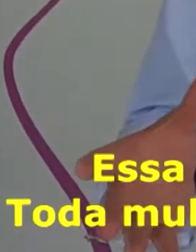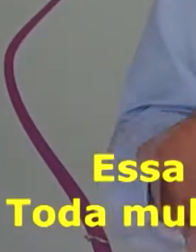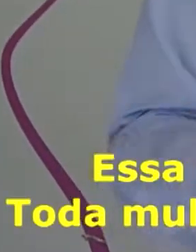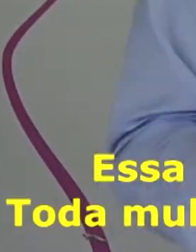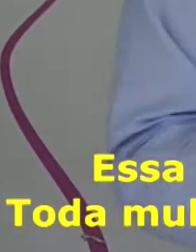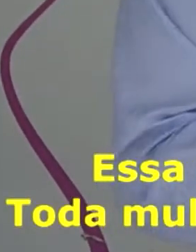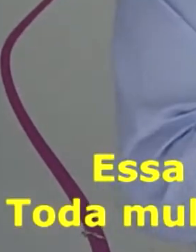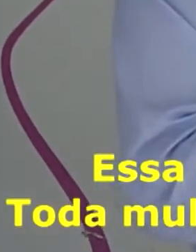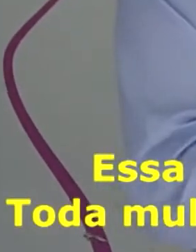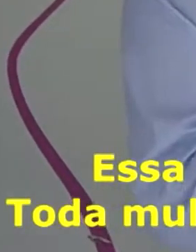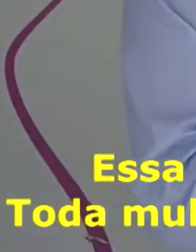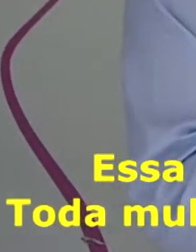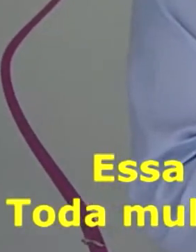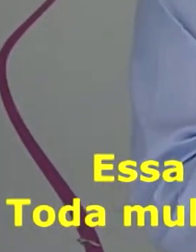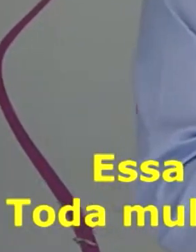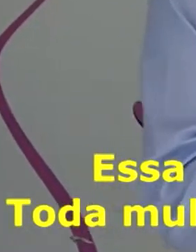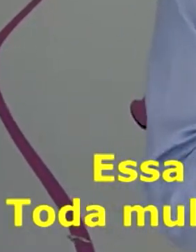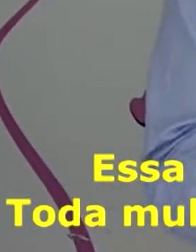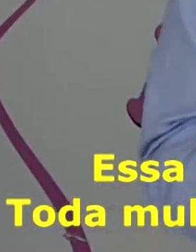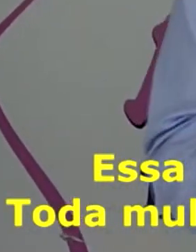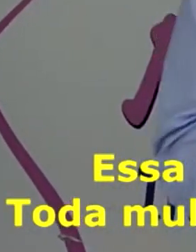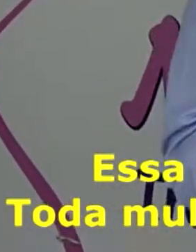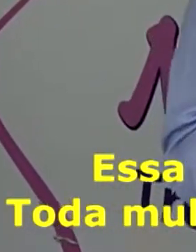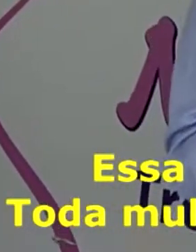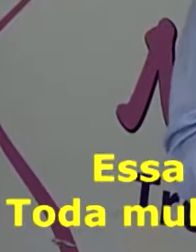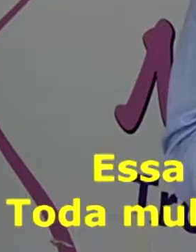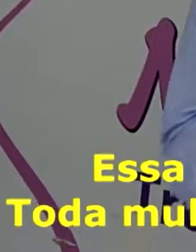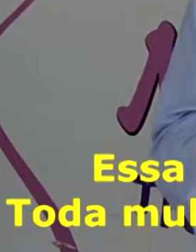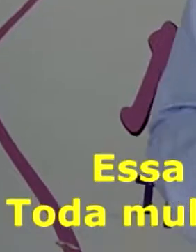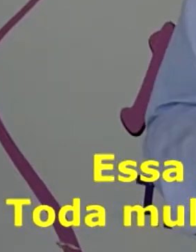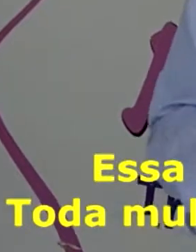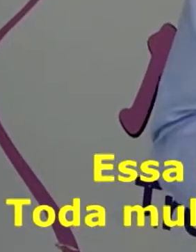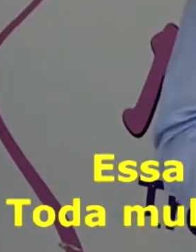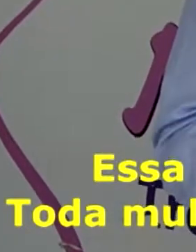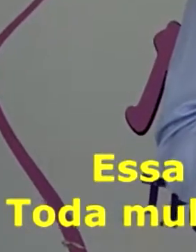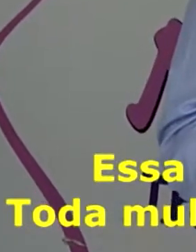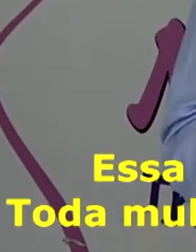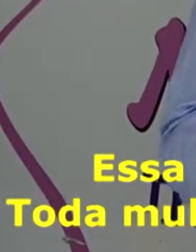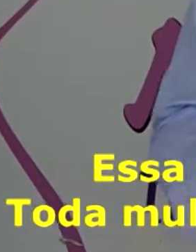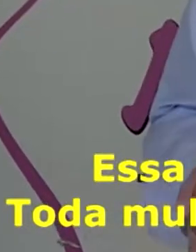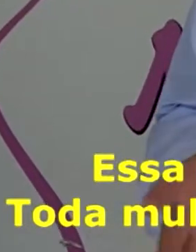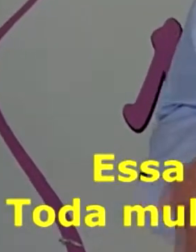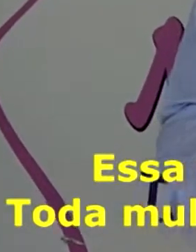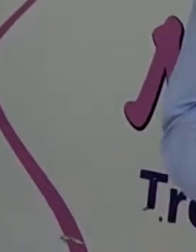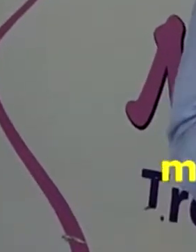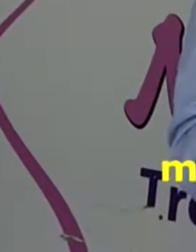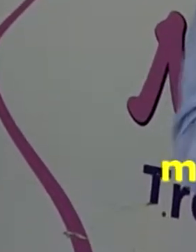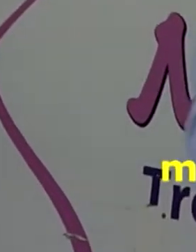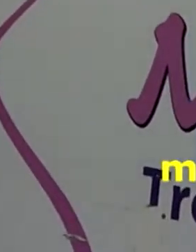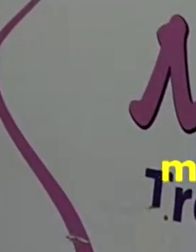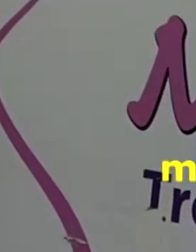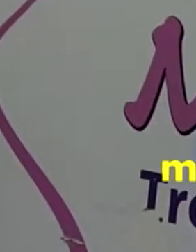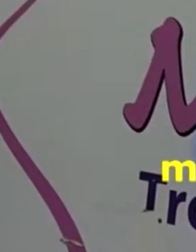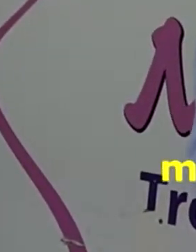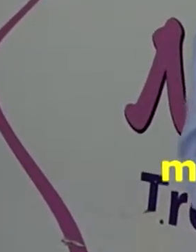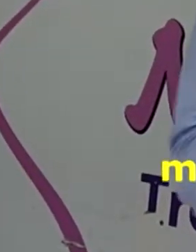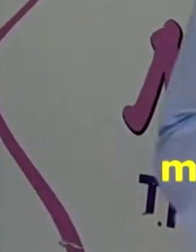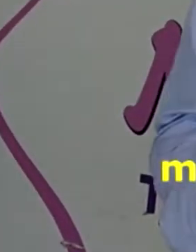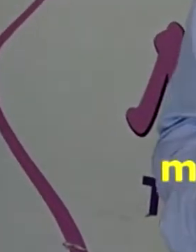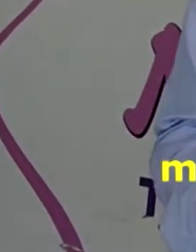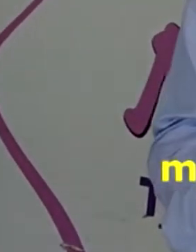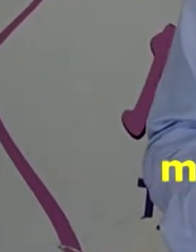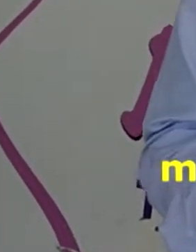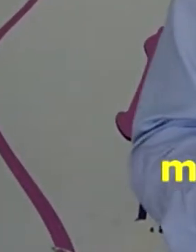Essa carreta fará exame de mamografia. Toda mulher a partir dos 50 anos poderá vir aqui unidas do seu RG,